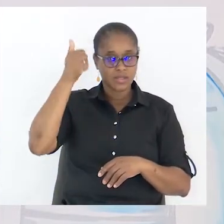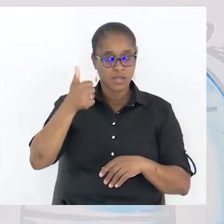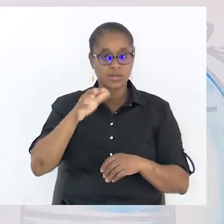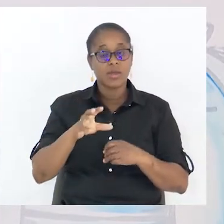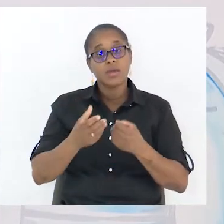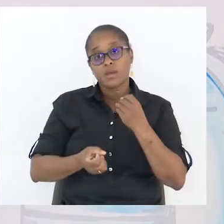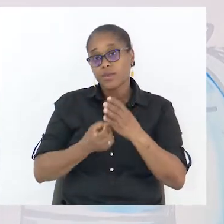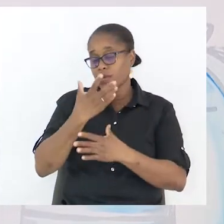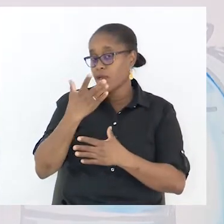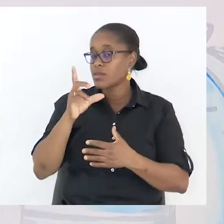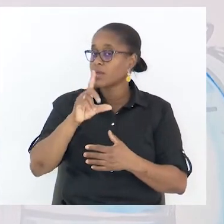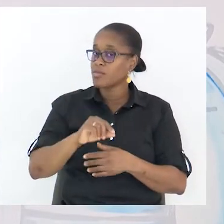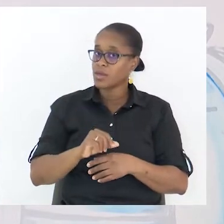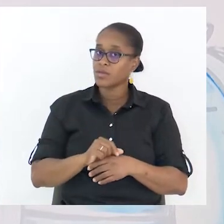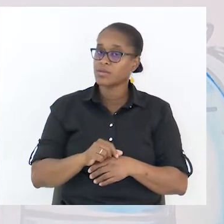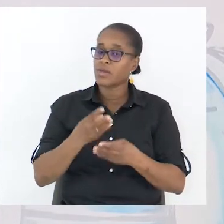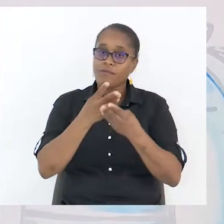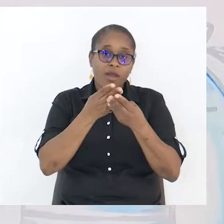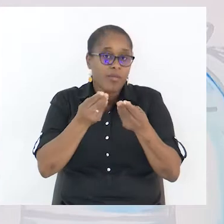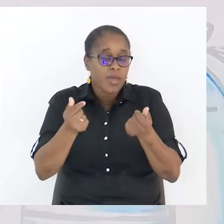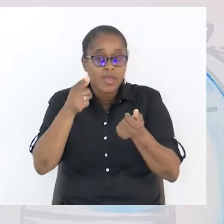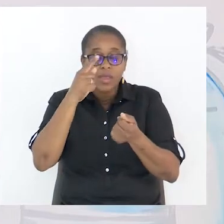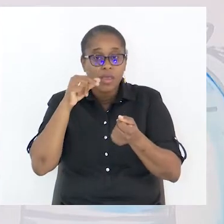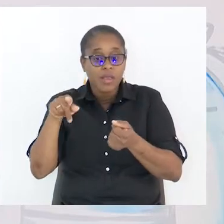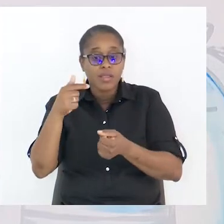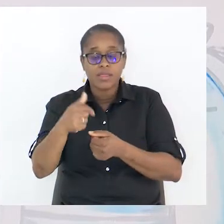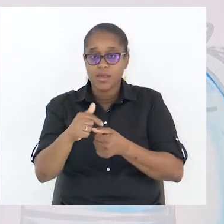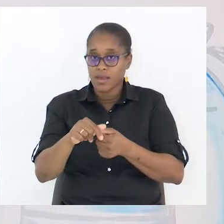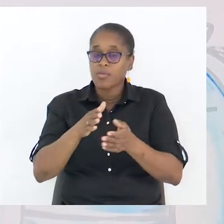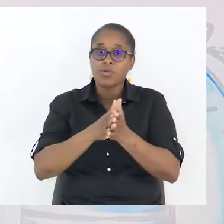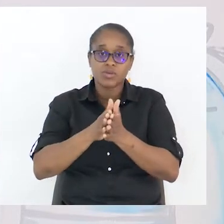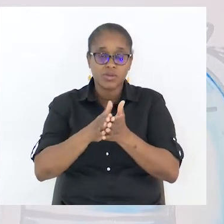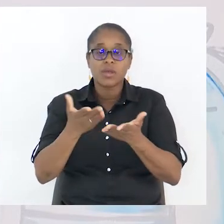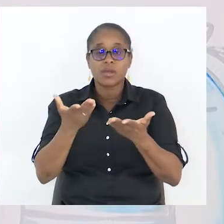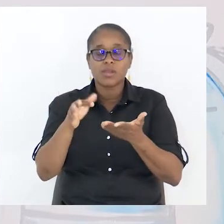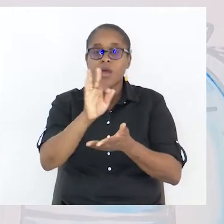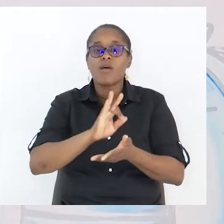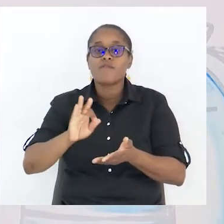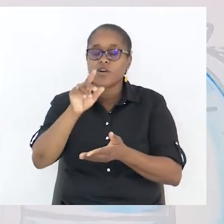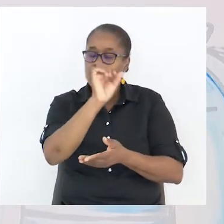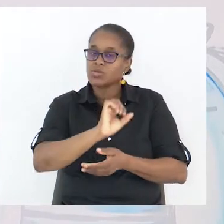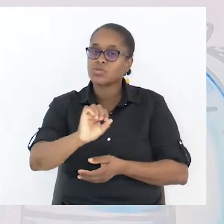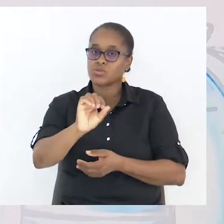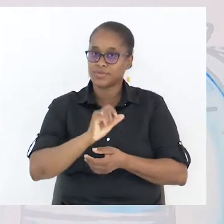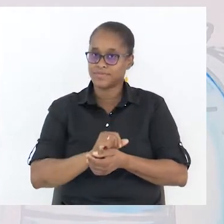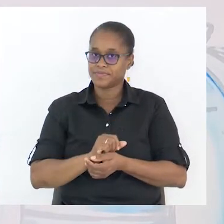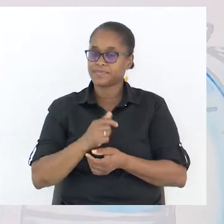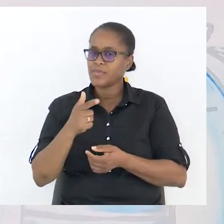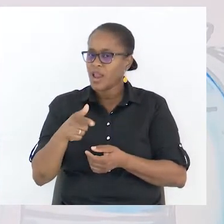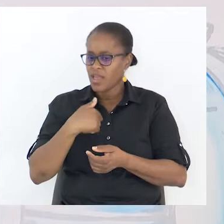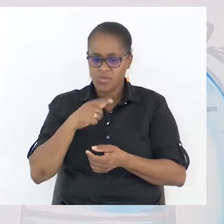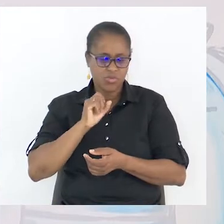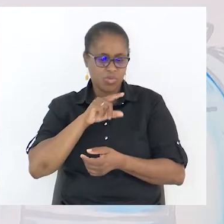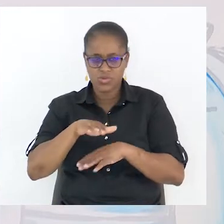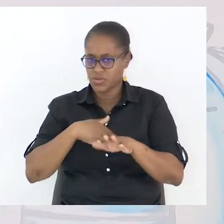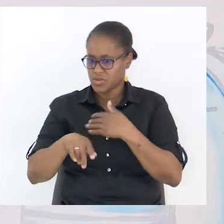usar à sua maneira. Ok? Ah, eu não posso fazer, eu não consigo fazer isso. Não. Tua inteligência.